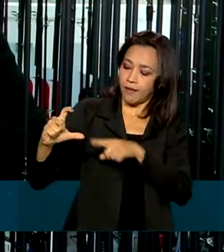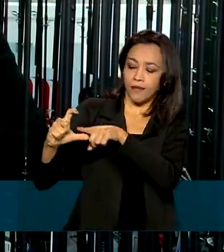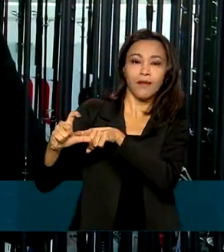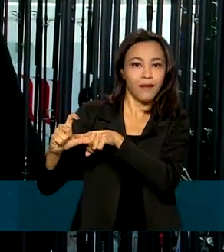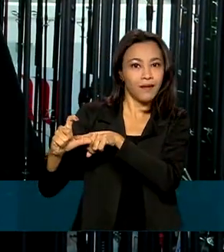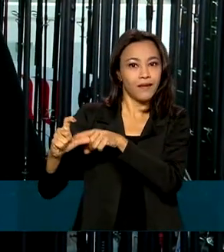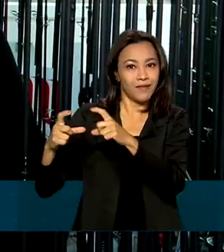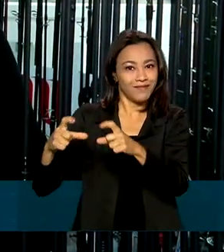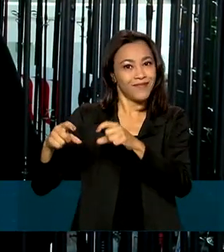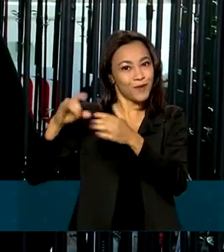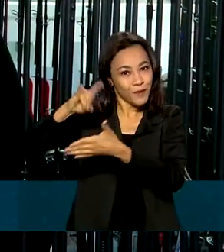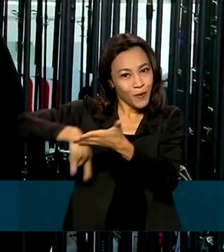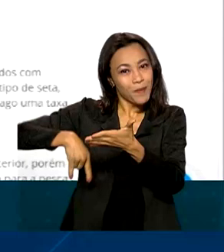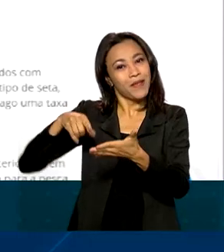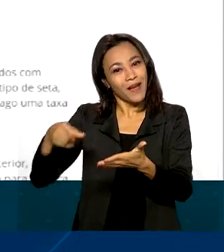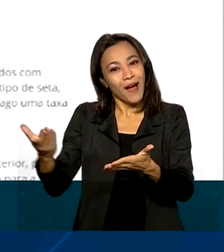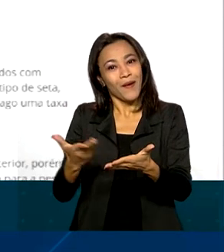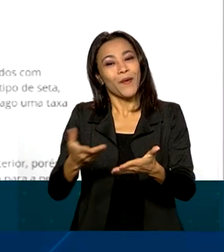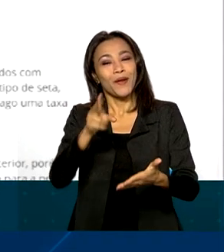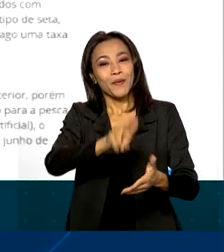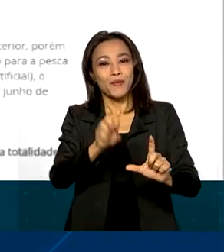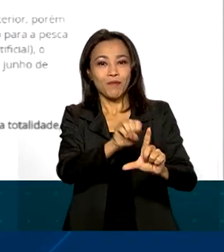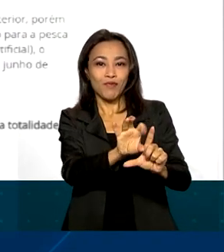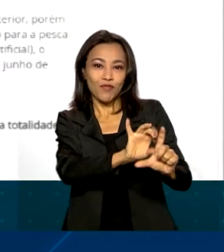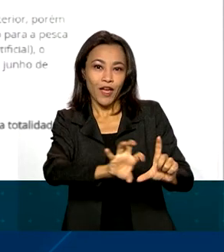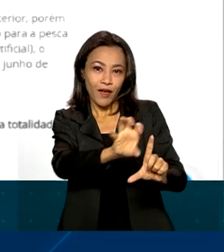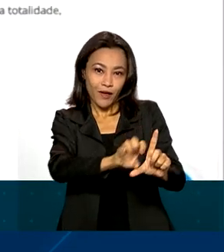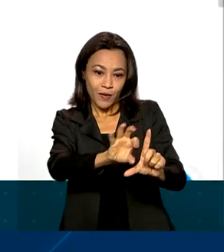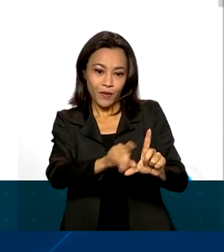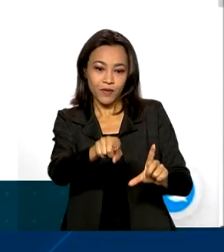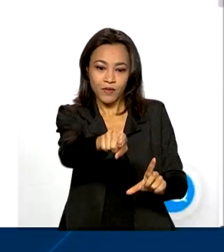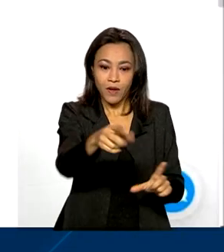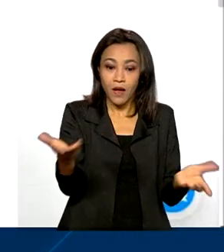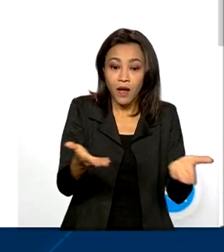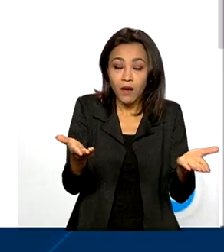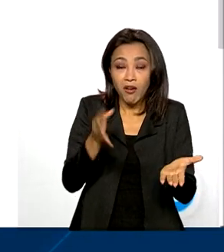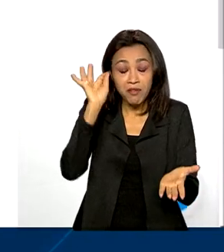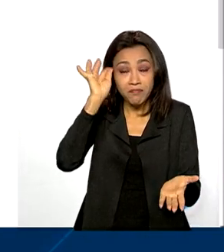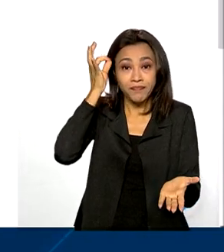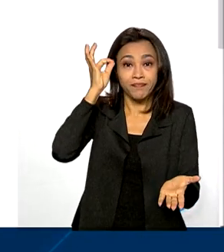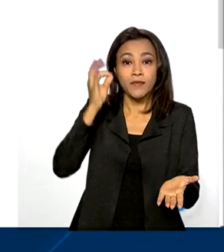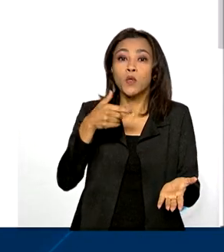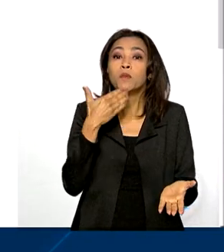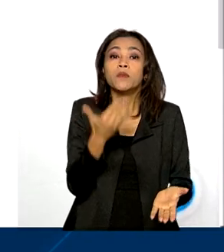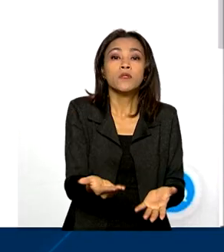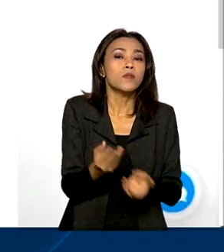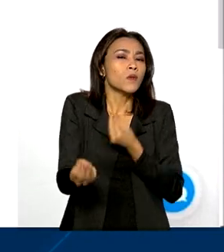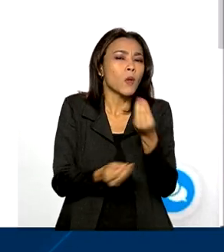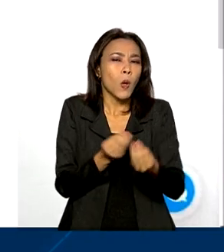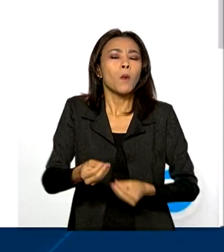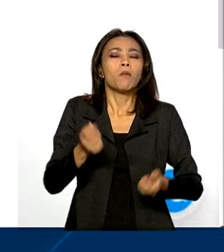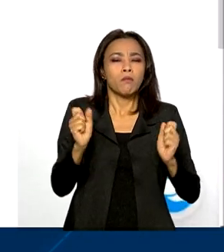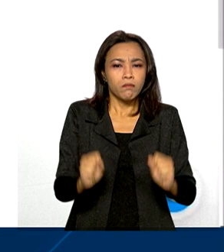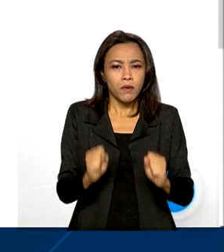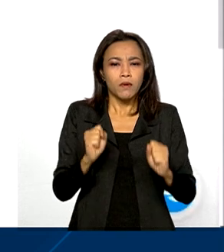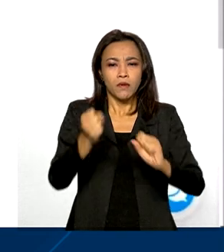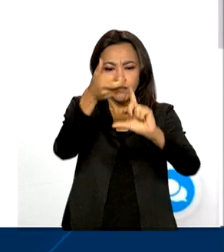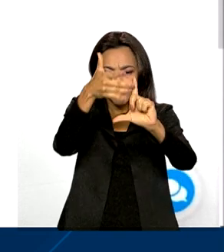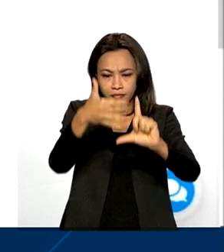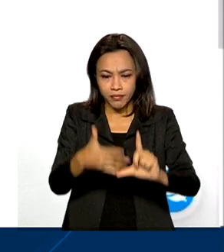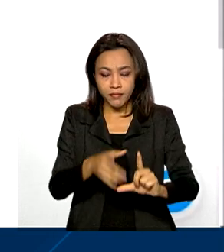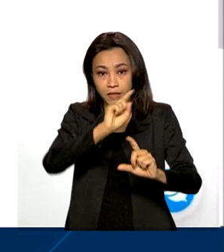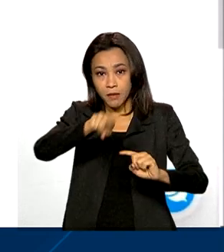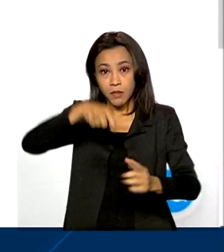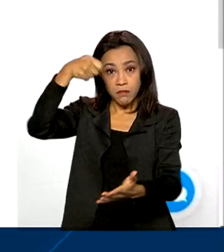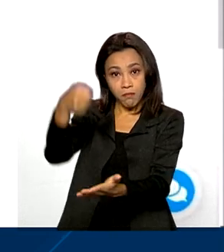foi modernizada. A emissão do documento ficou mais ágil. O pedido pode ser feito online e pago por Pix.